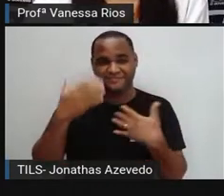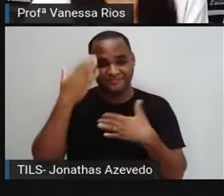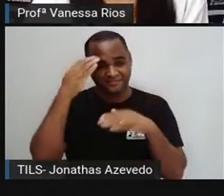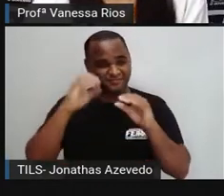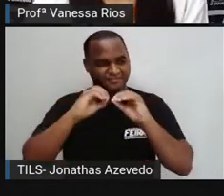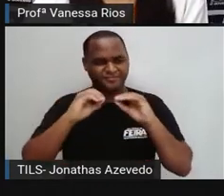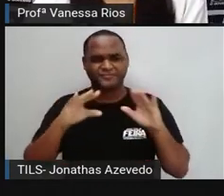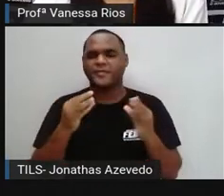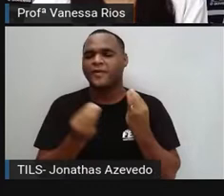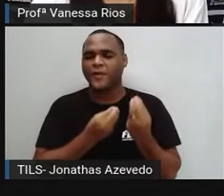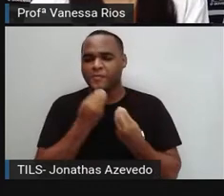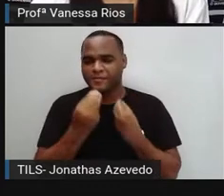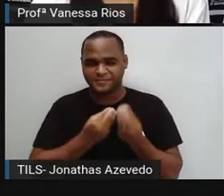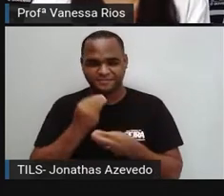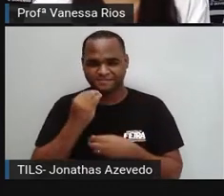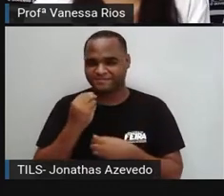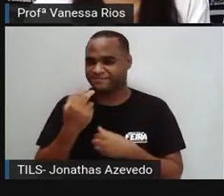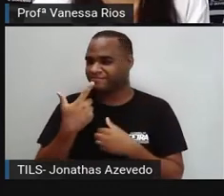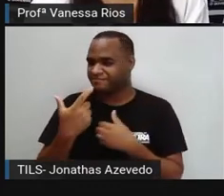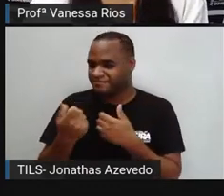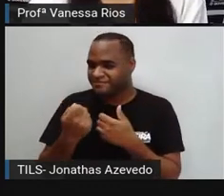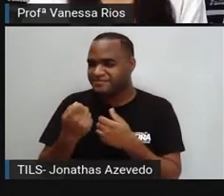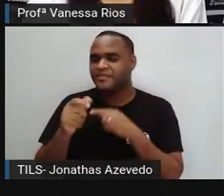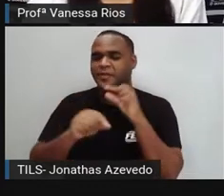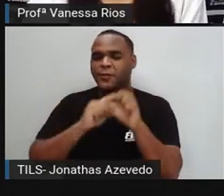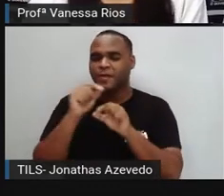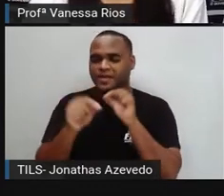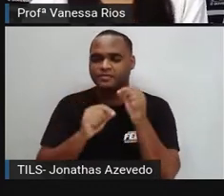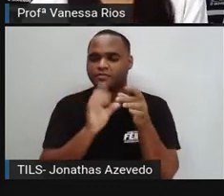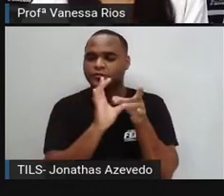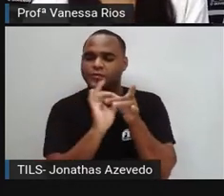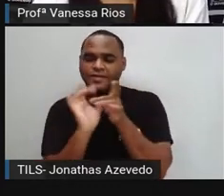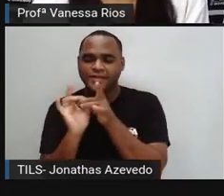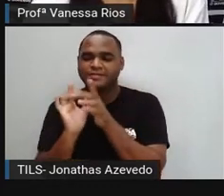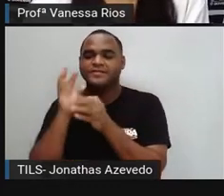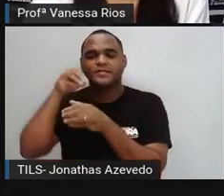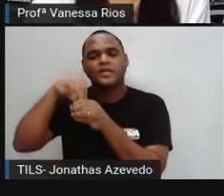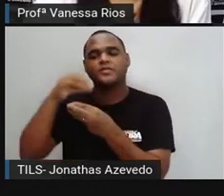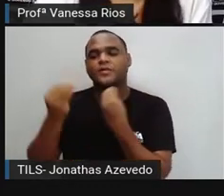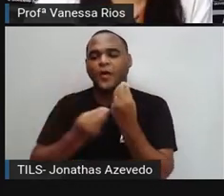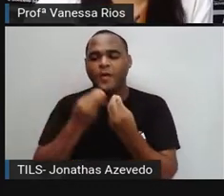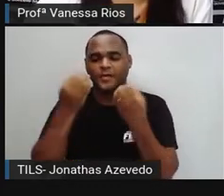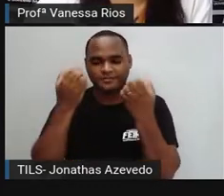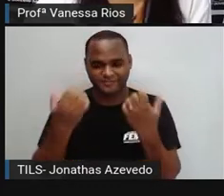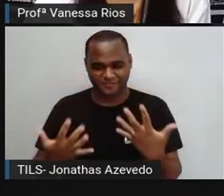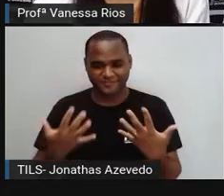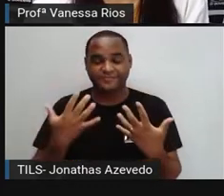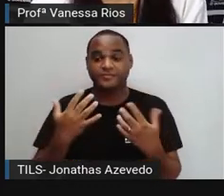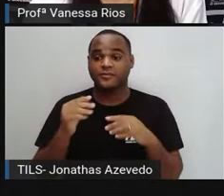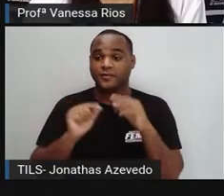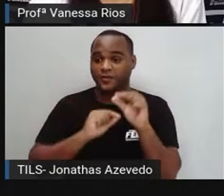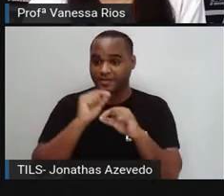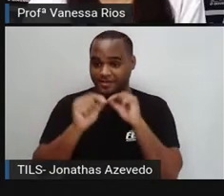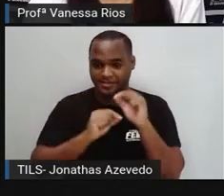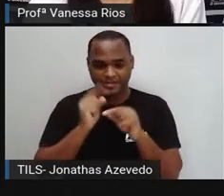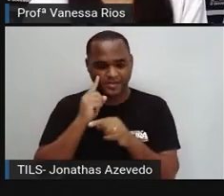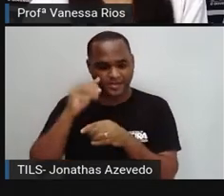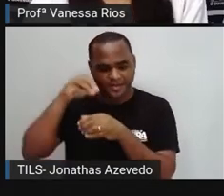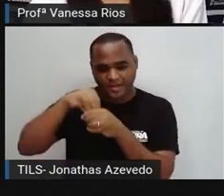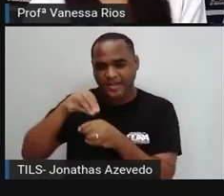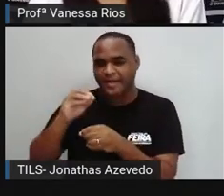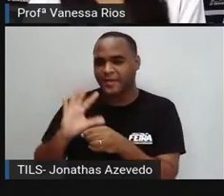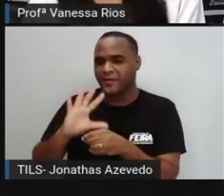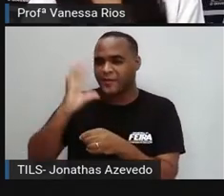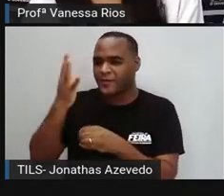não é? O que é esse tipo de linguagem, em qual contexto ele acontece, como surgem, como pode ou